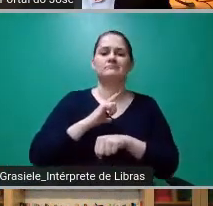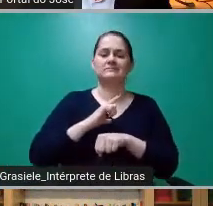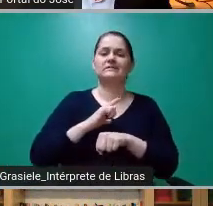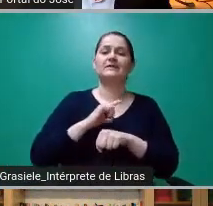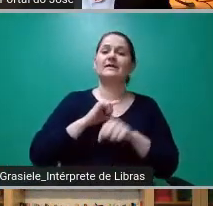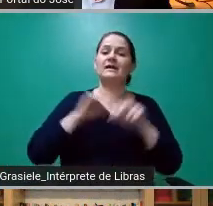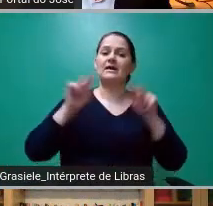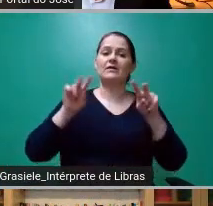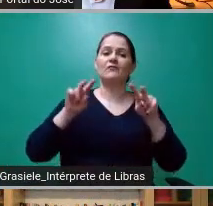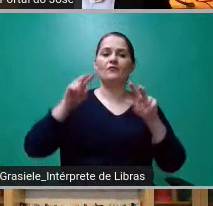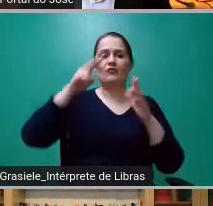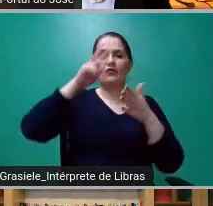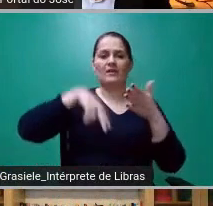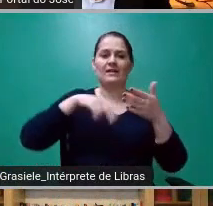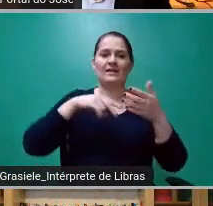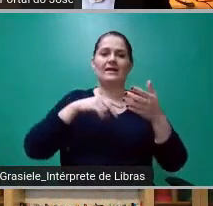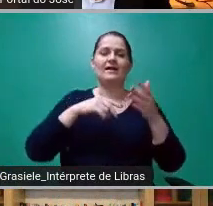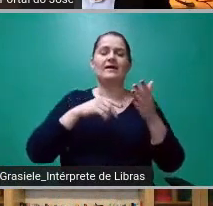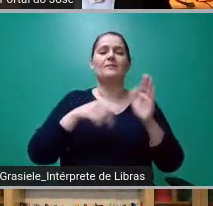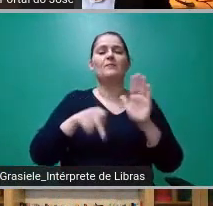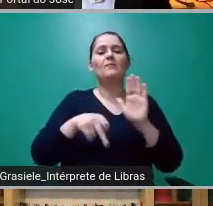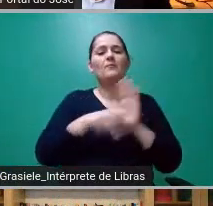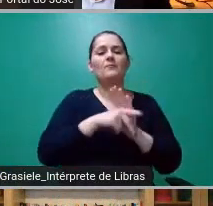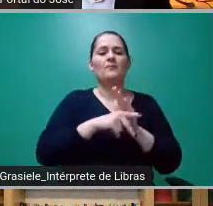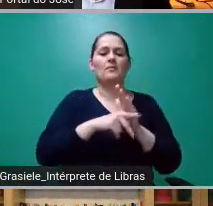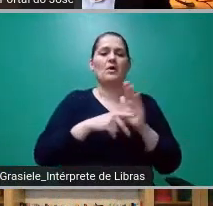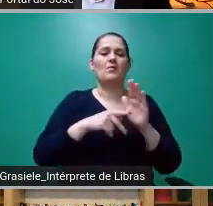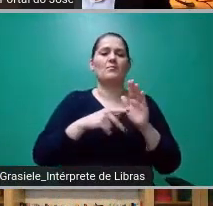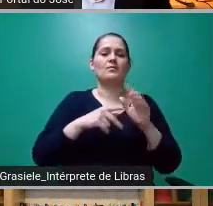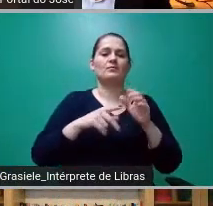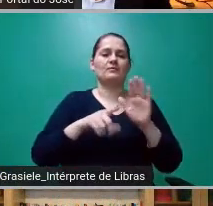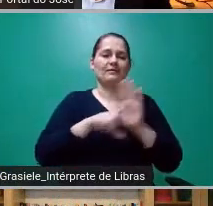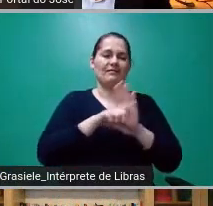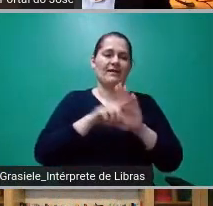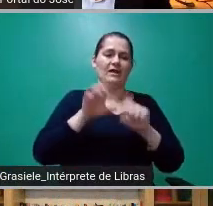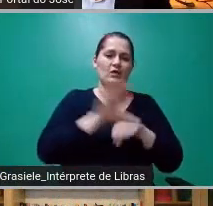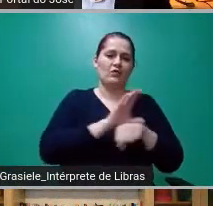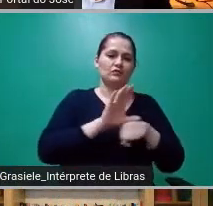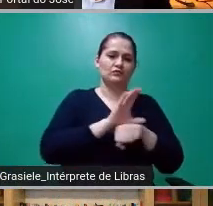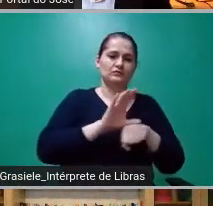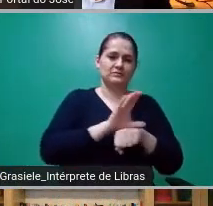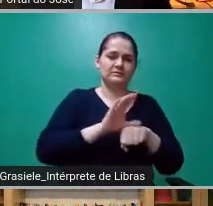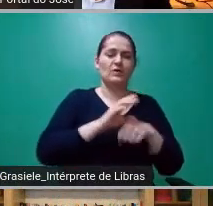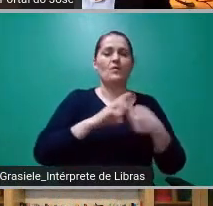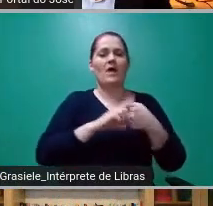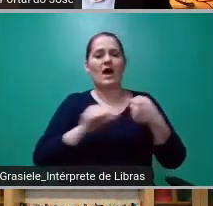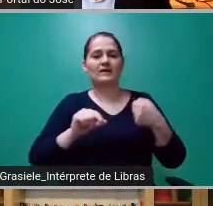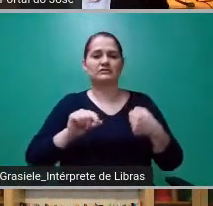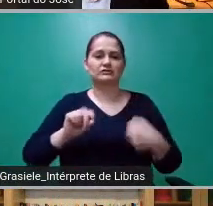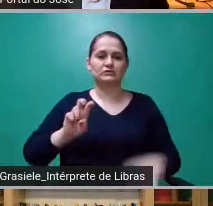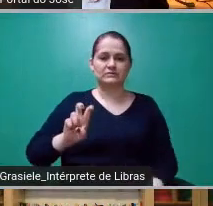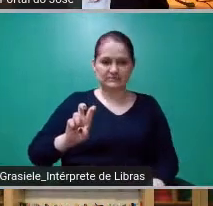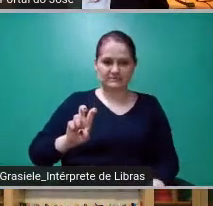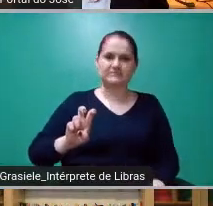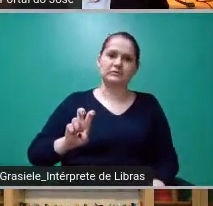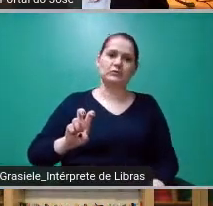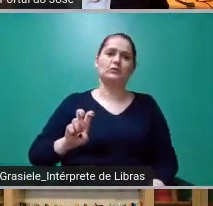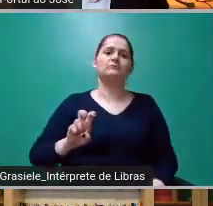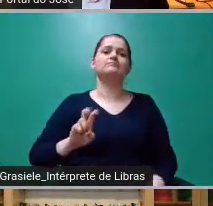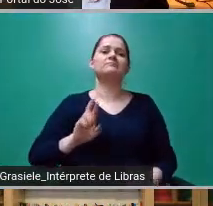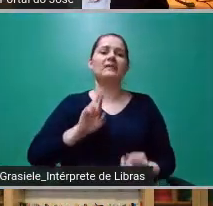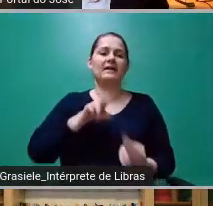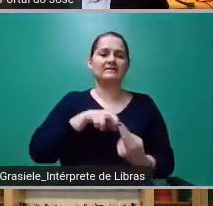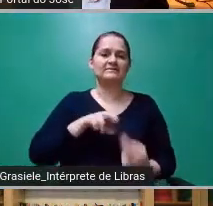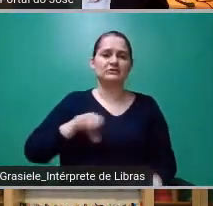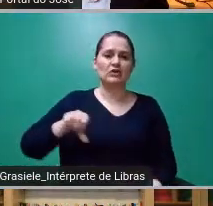aqui alguns dos incisos do artigo 5 e do artigo 5º da Constituição. Então, esse aqui é o inciso número 9. Todo mundo conhece. Então, isso aqui é uma mera repetição.